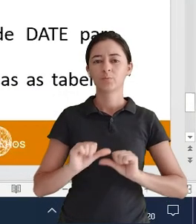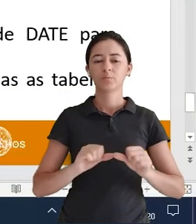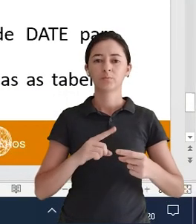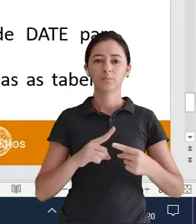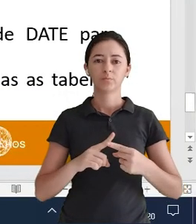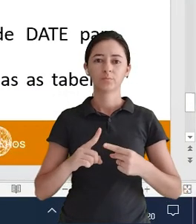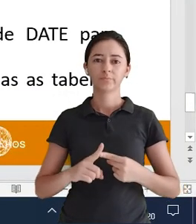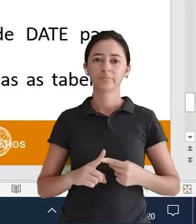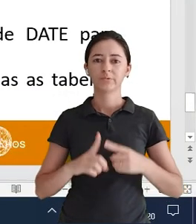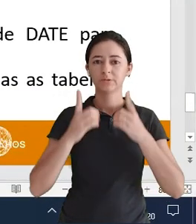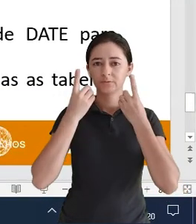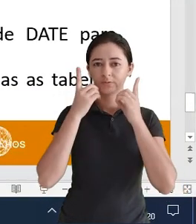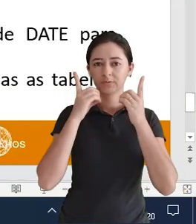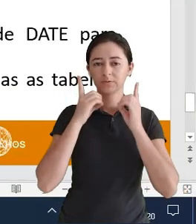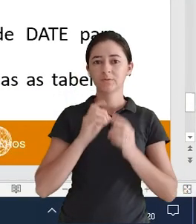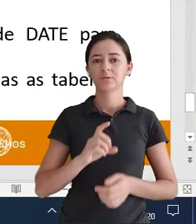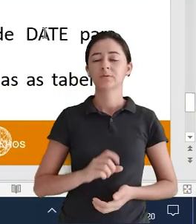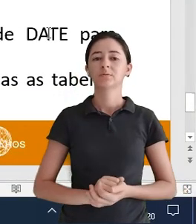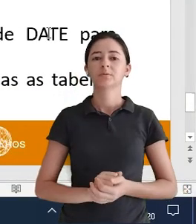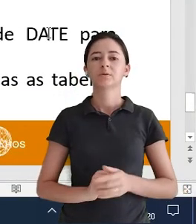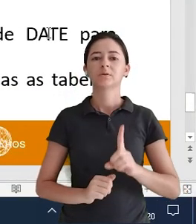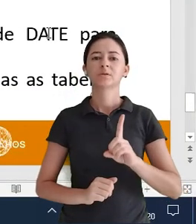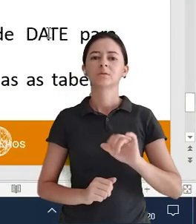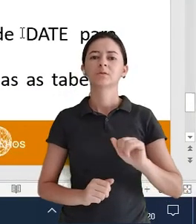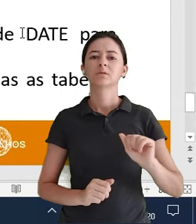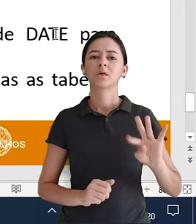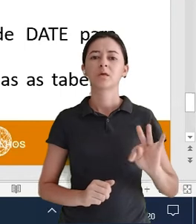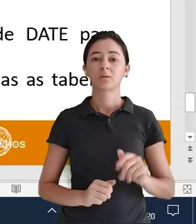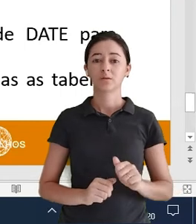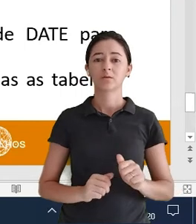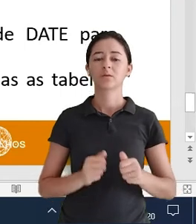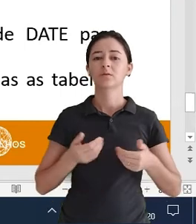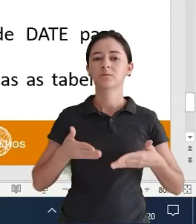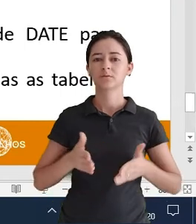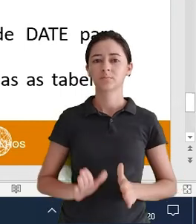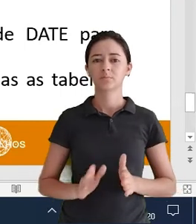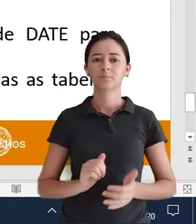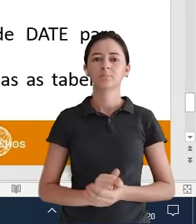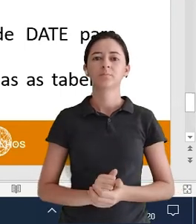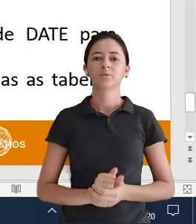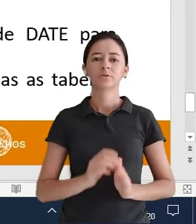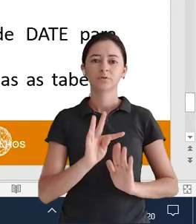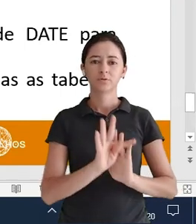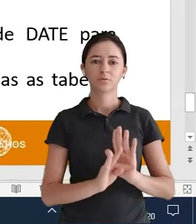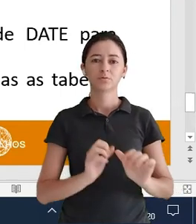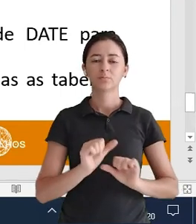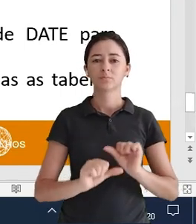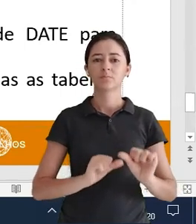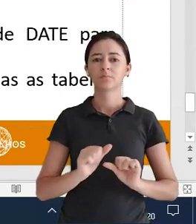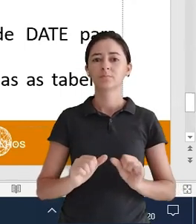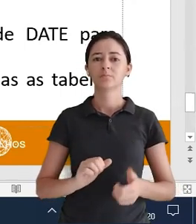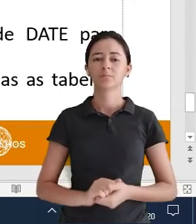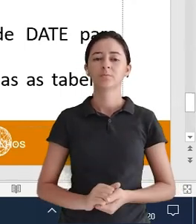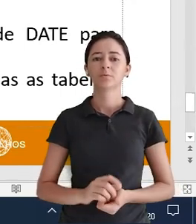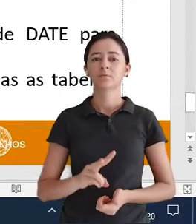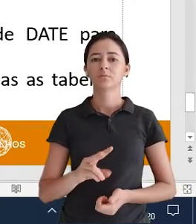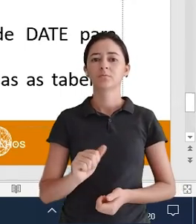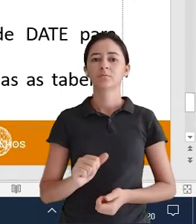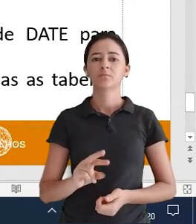Altere o tipo de dados Do atributo Dados de nascimento De date Para varchar Qual tabela?